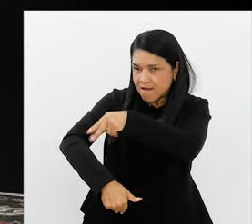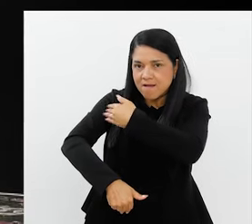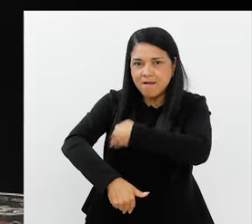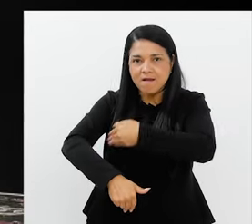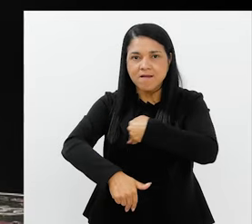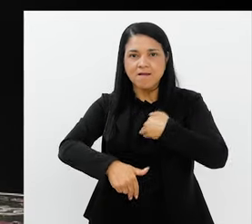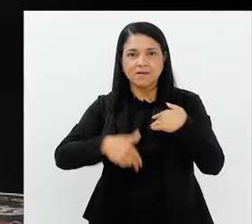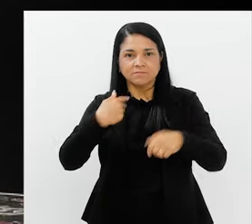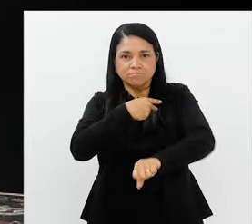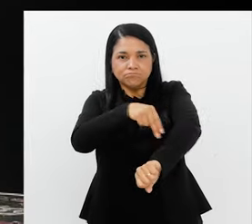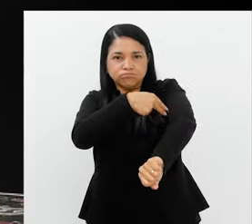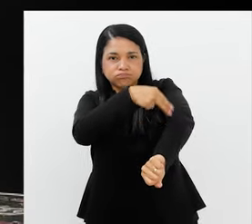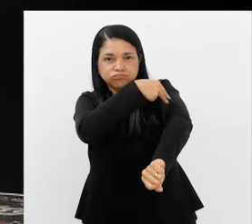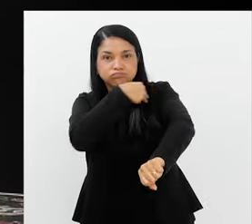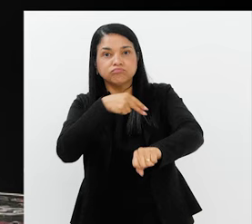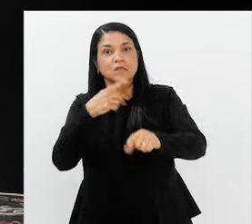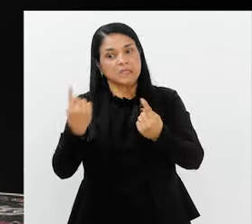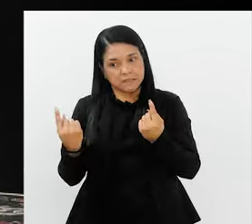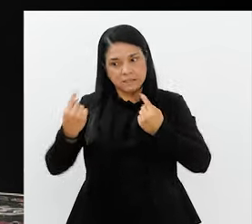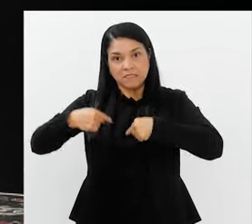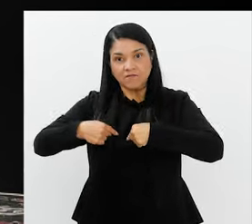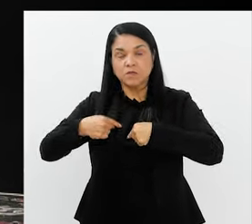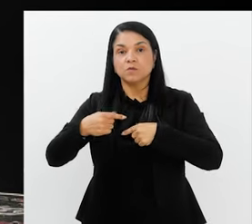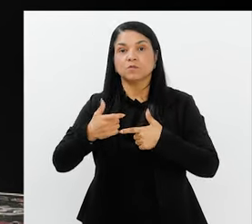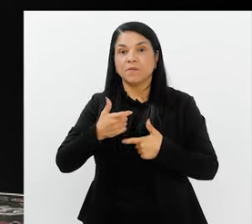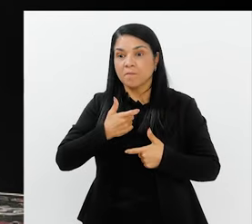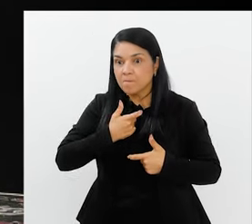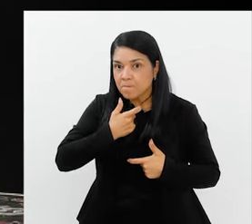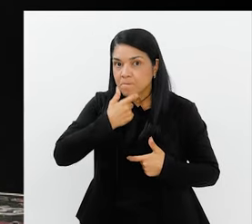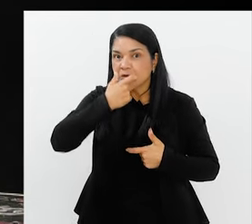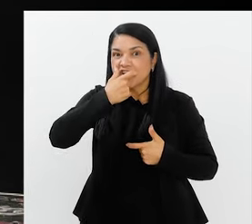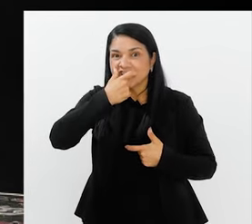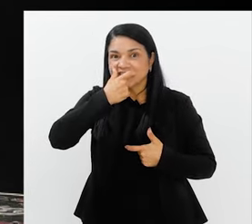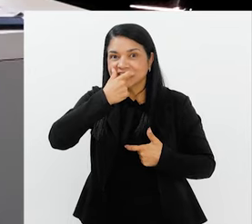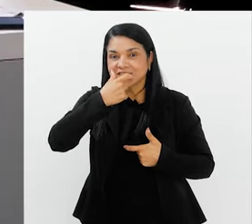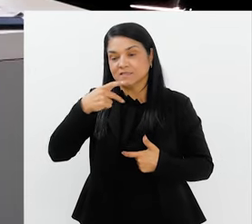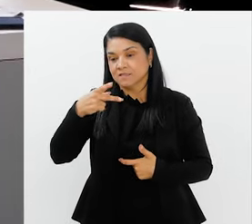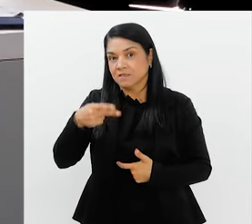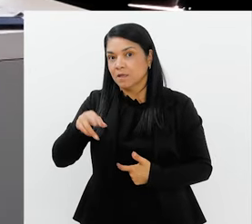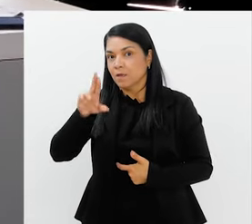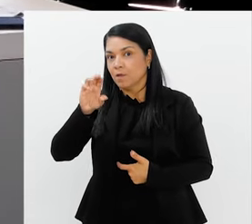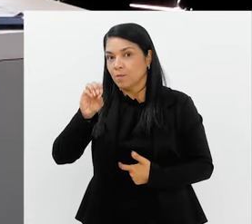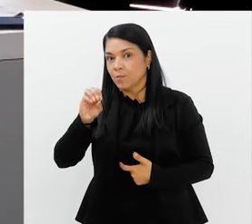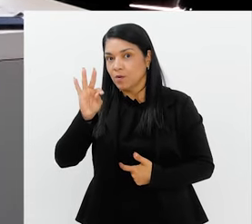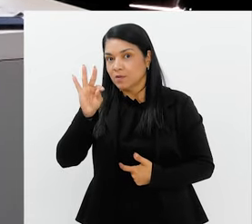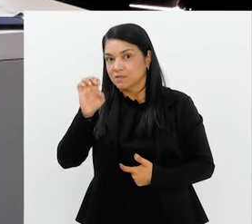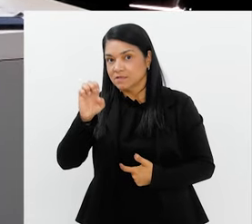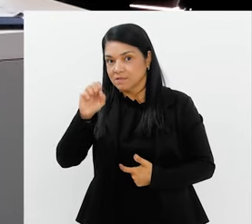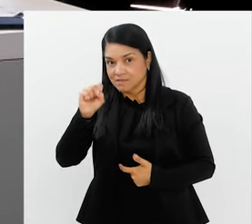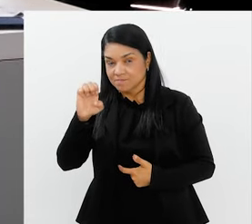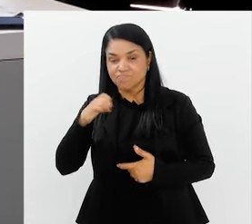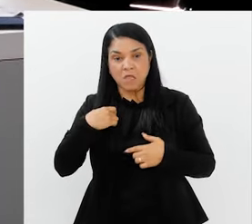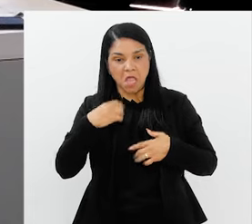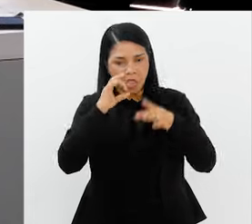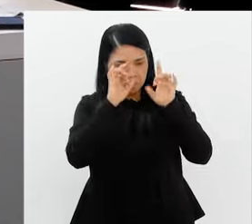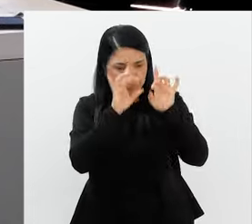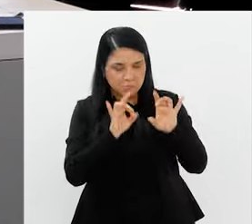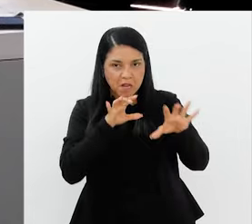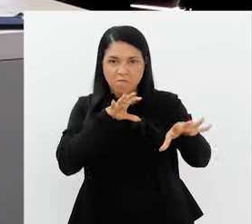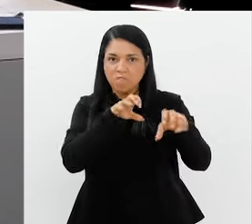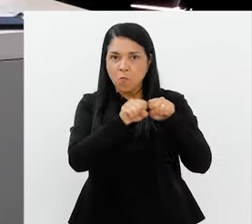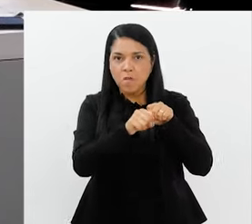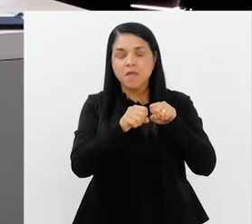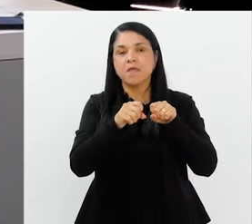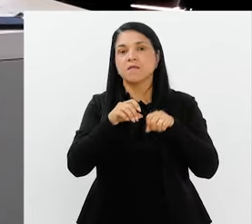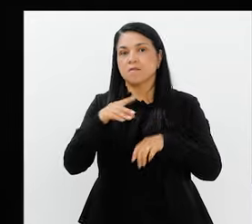maquiagens que são grandes desafios, né. Próteses, que hoje em dia, eu acabei me especializando em próteses, que é um mega